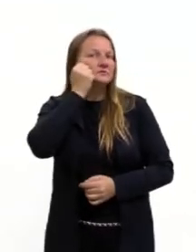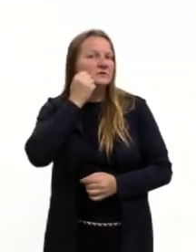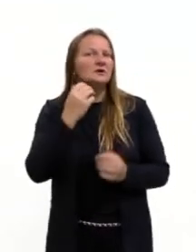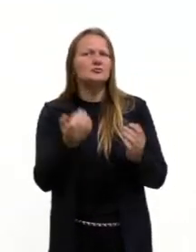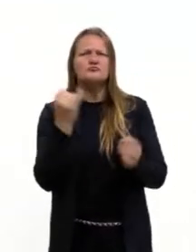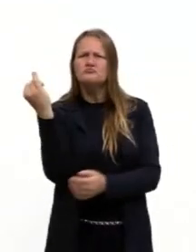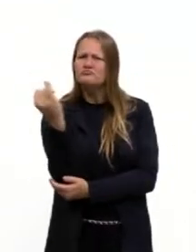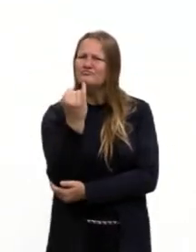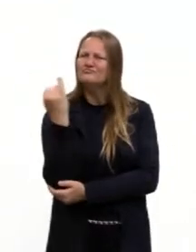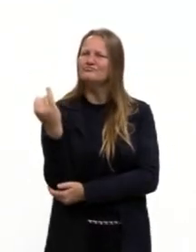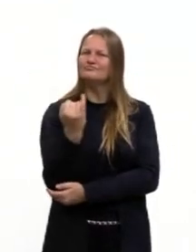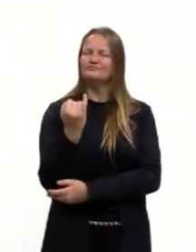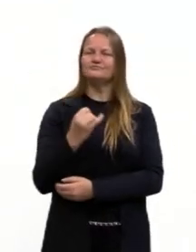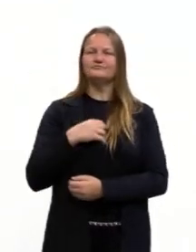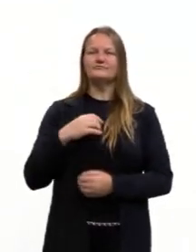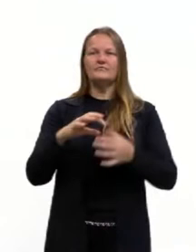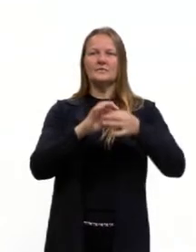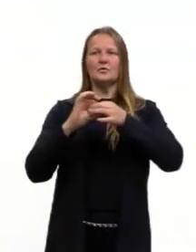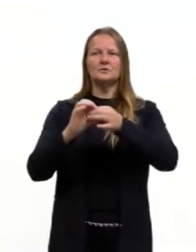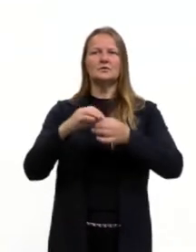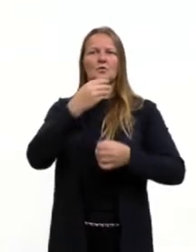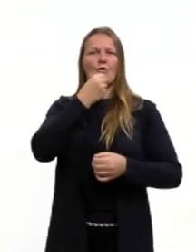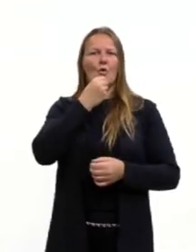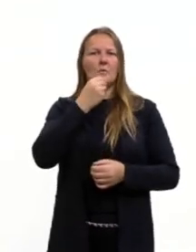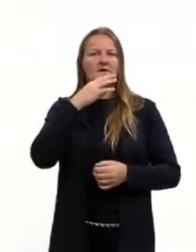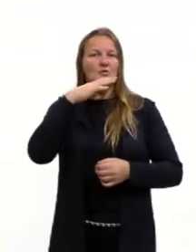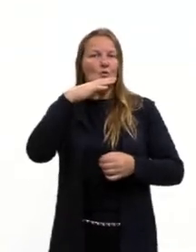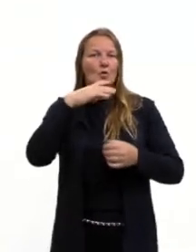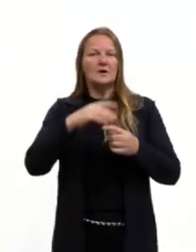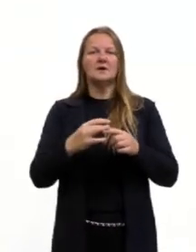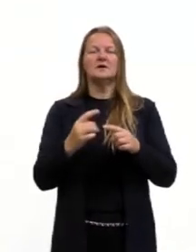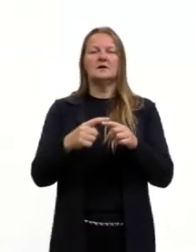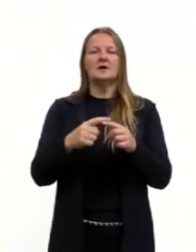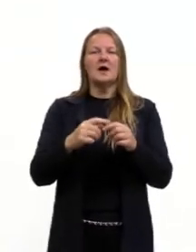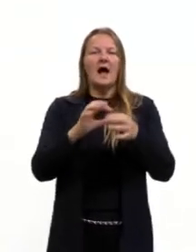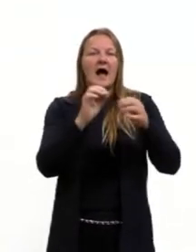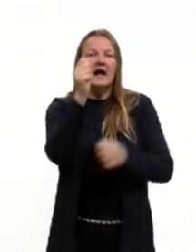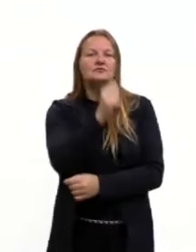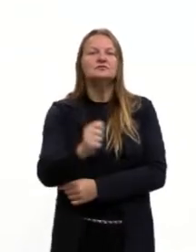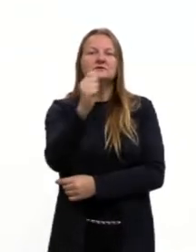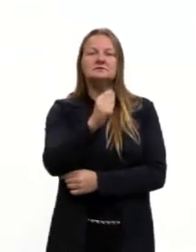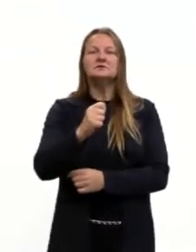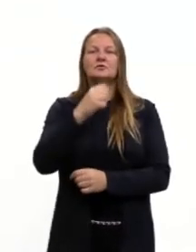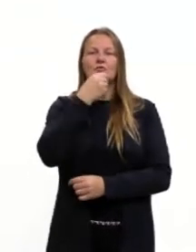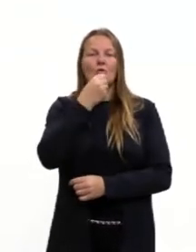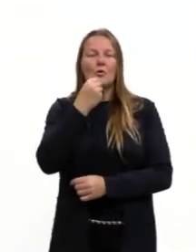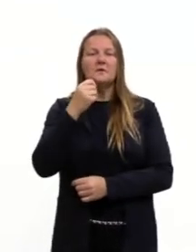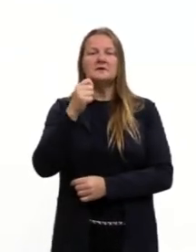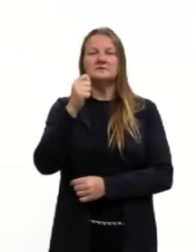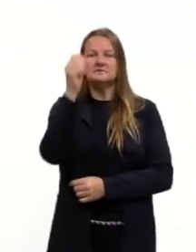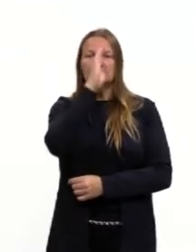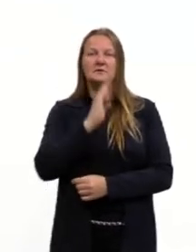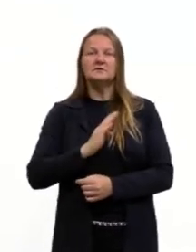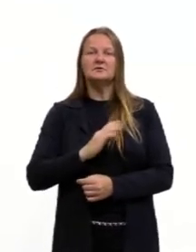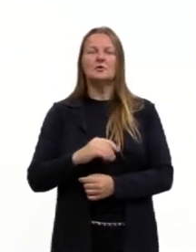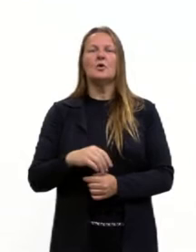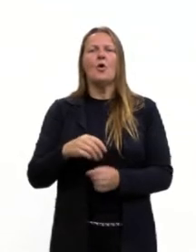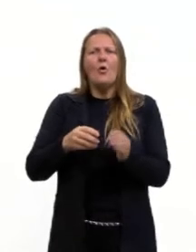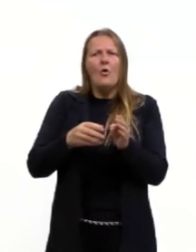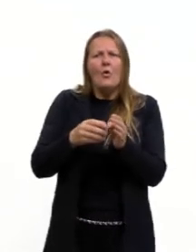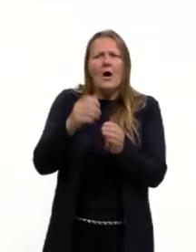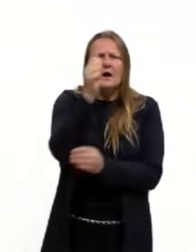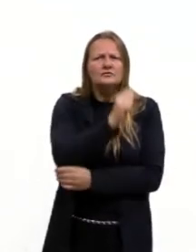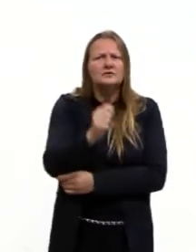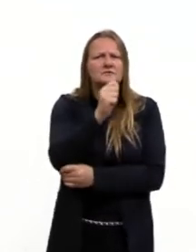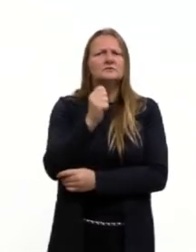importante, União dos Homens de Cor, Associação dos Negros Brasileiros, Conselho Nacional das Mulheres Negras, muitos e